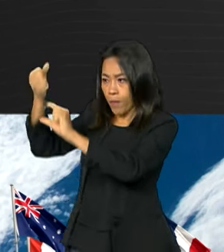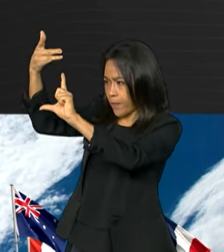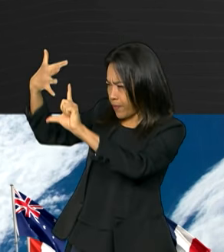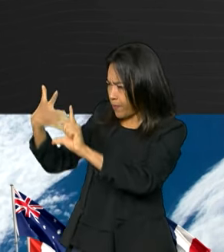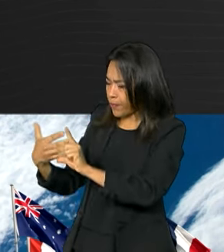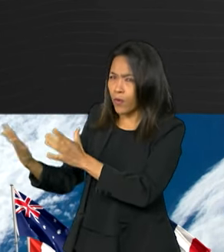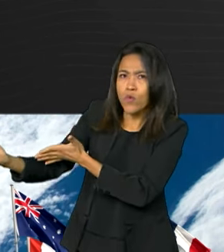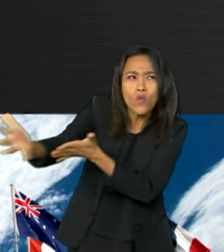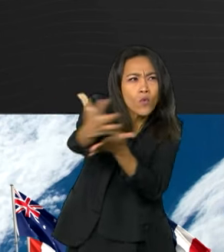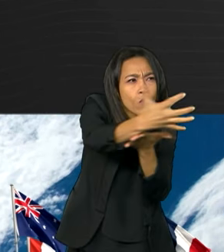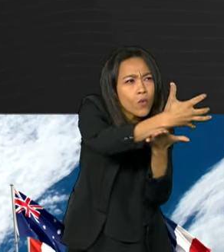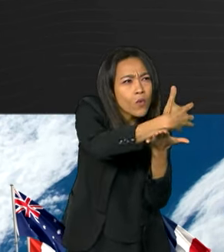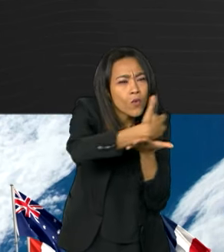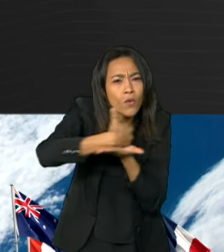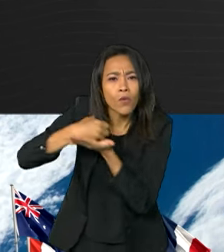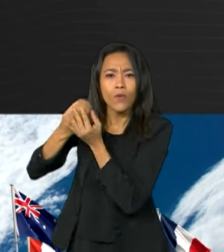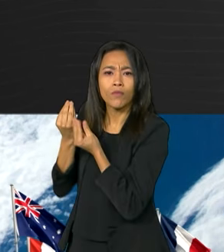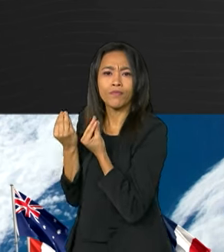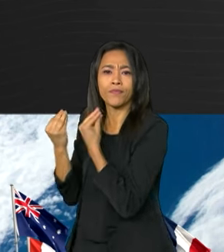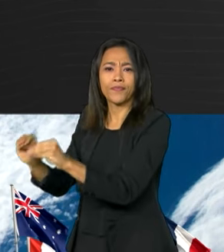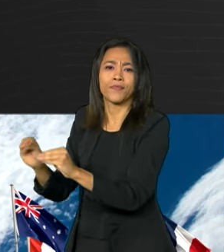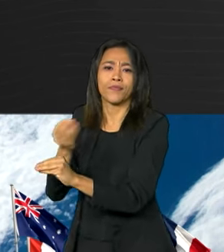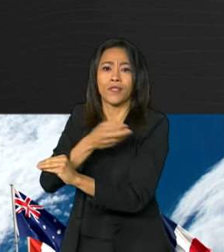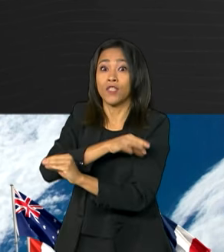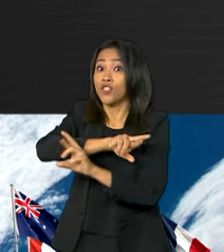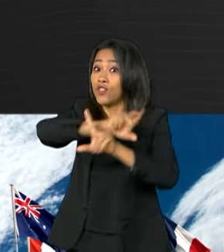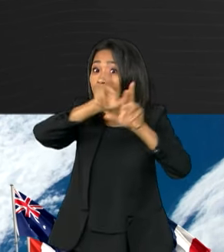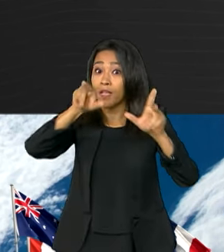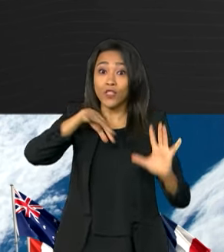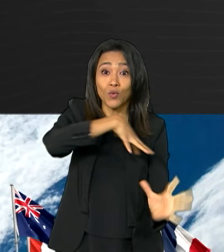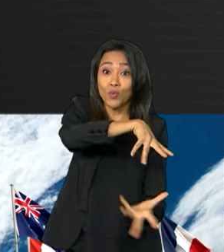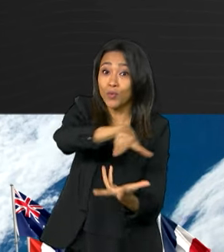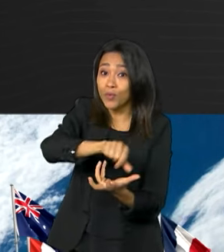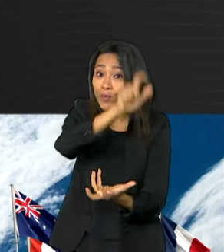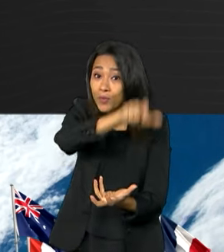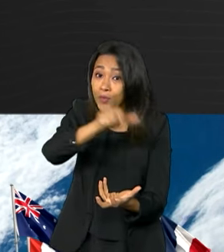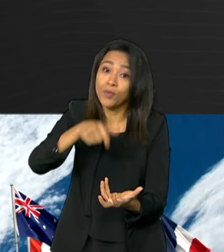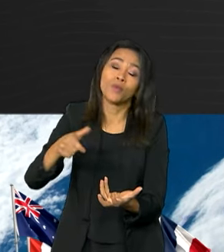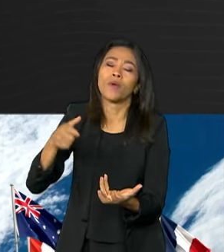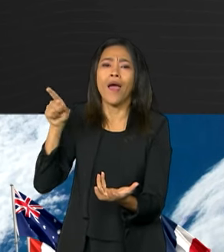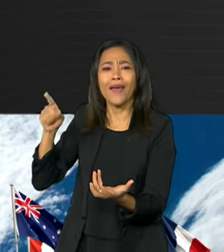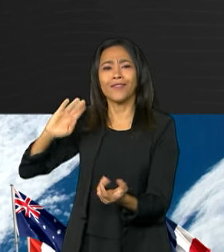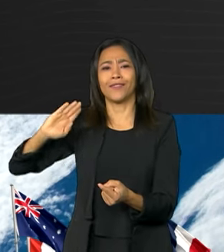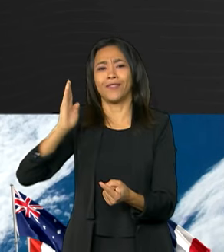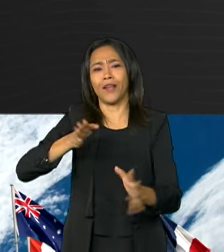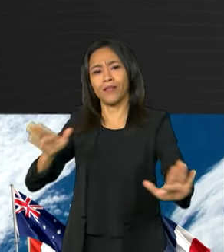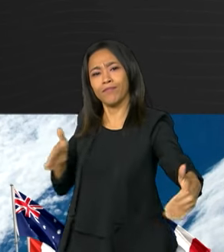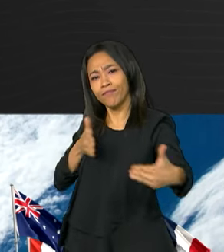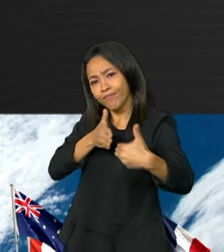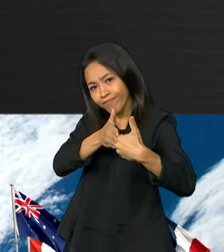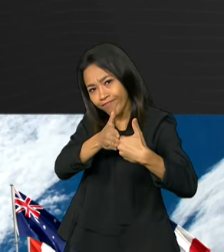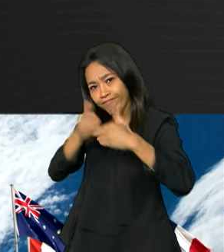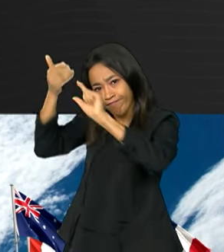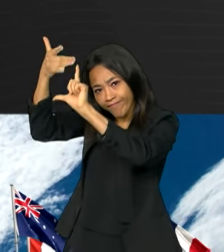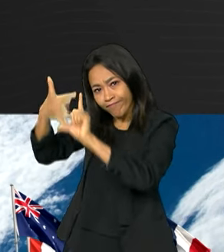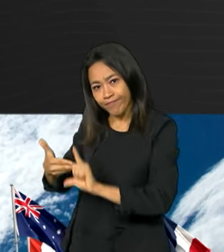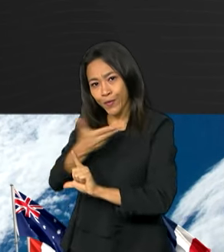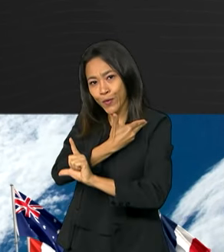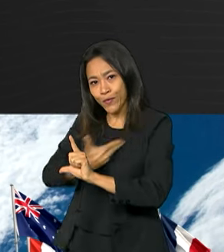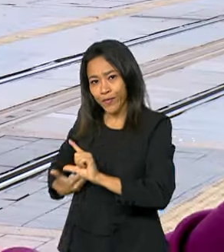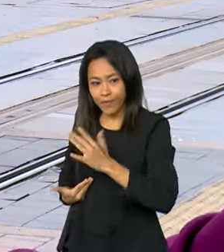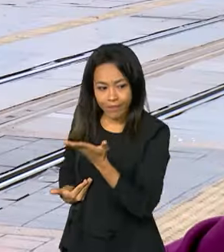contribuições de cidadãos de diferentes partes do mundo, estabelecendo um canal direto entre a população e os